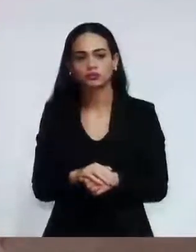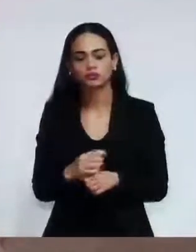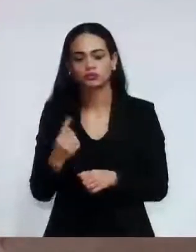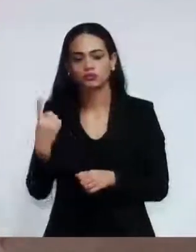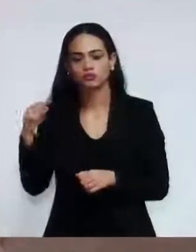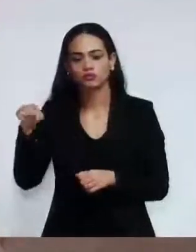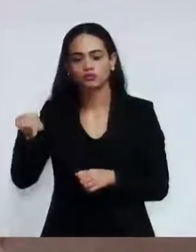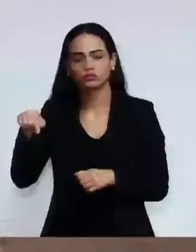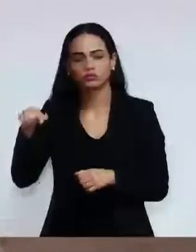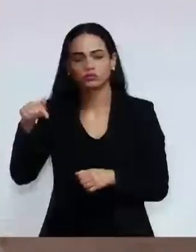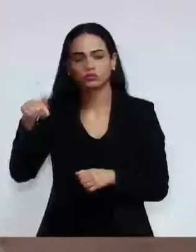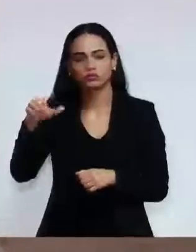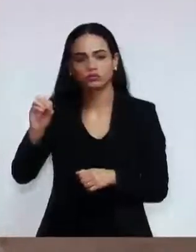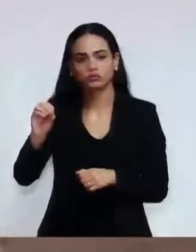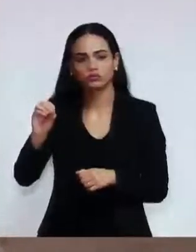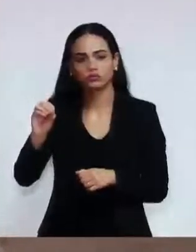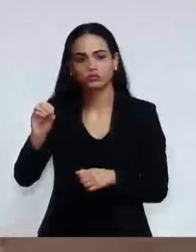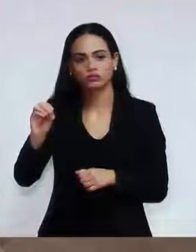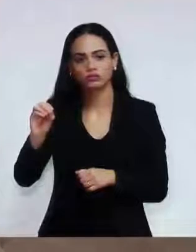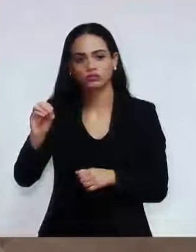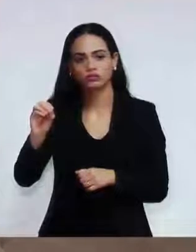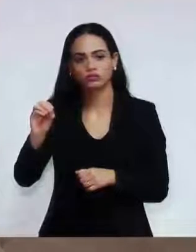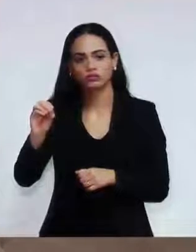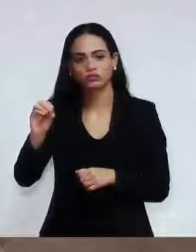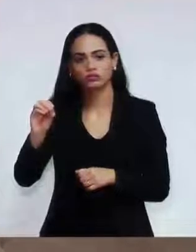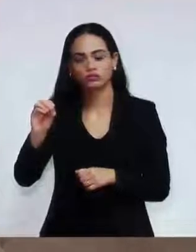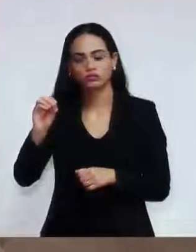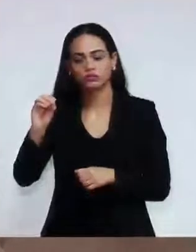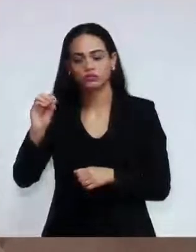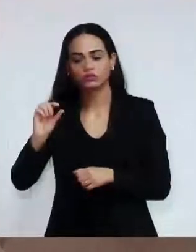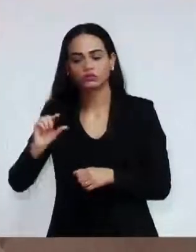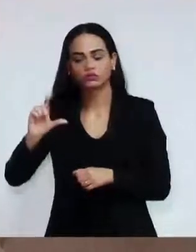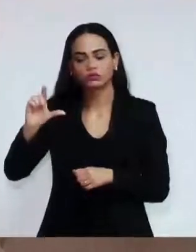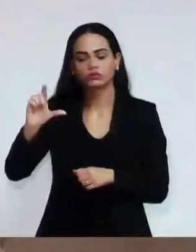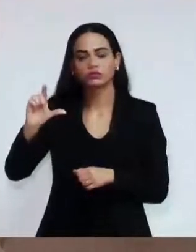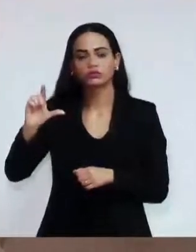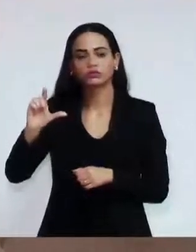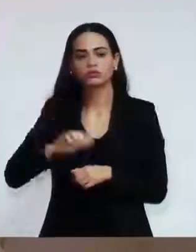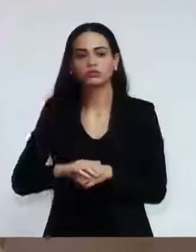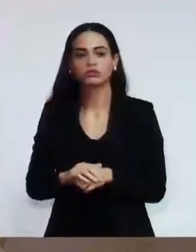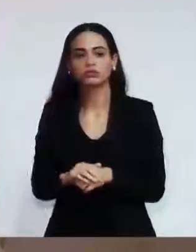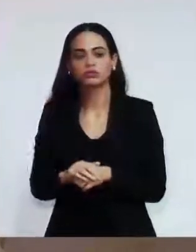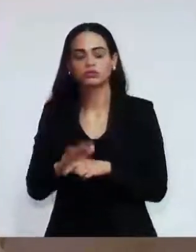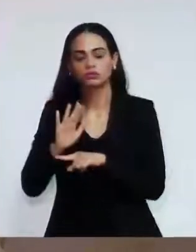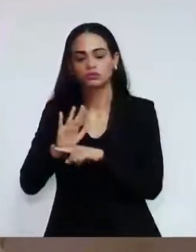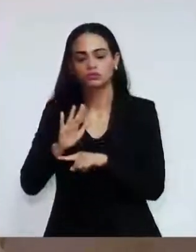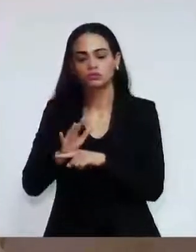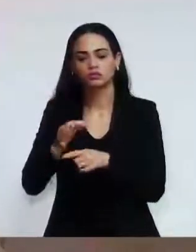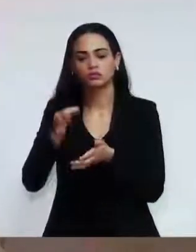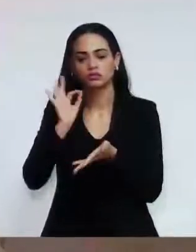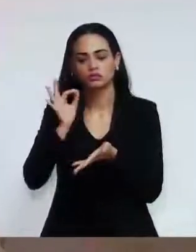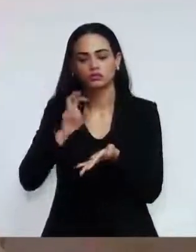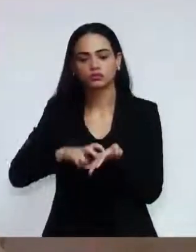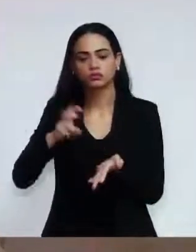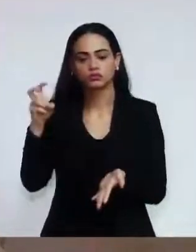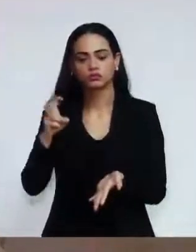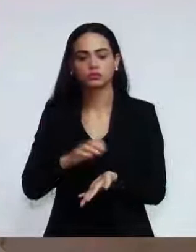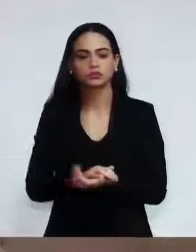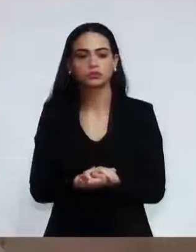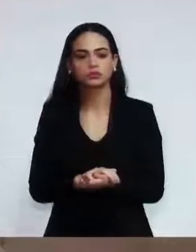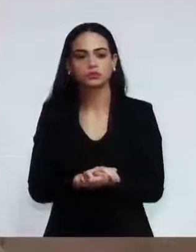café da manhã. Então solicito, funcionário, funcionalismo,